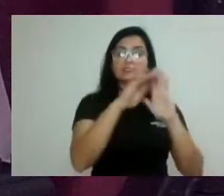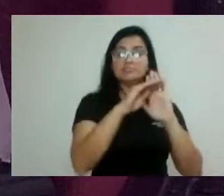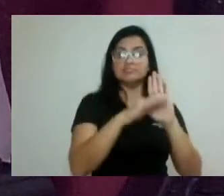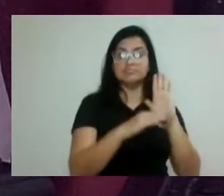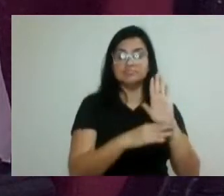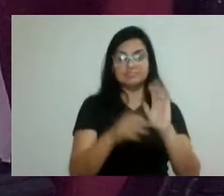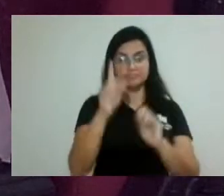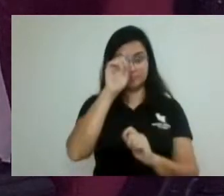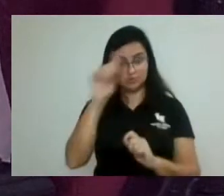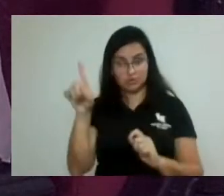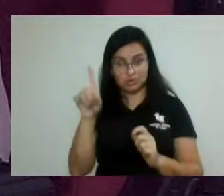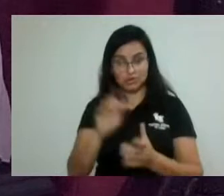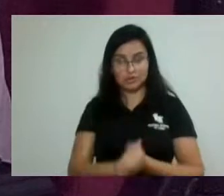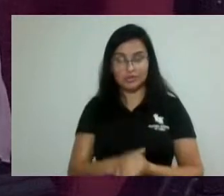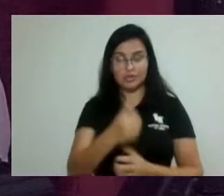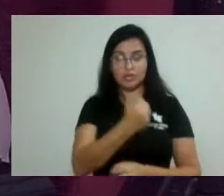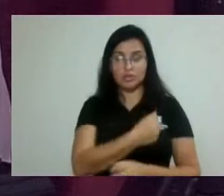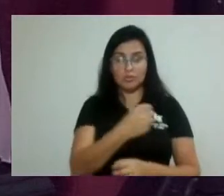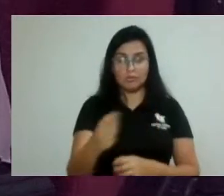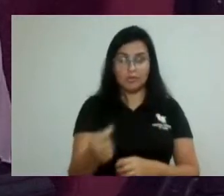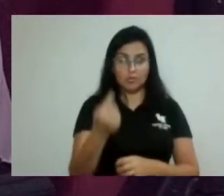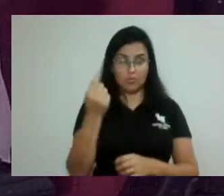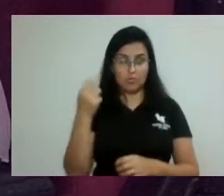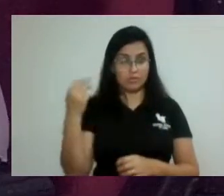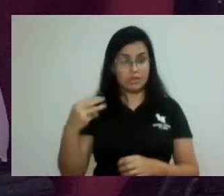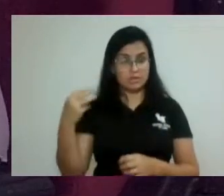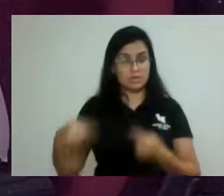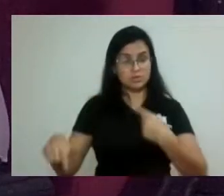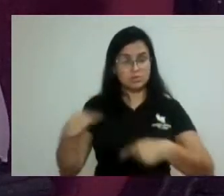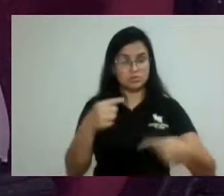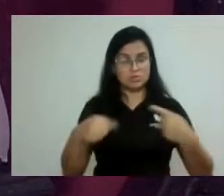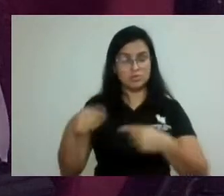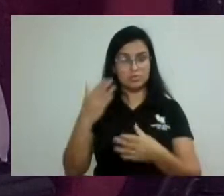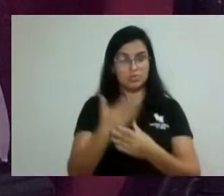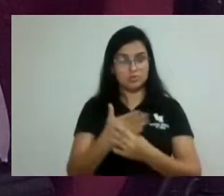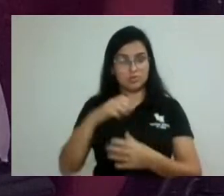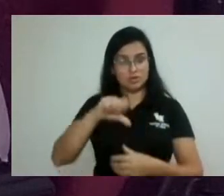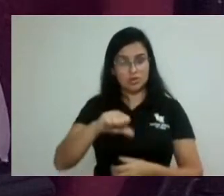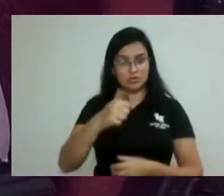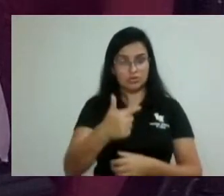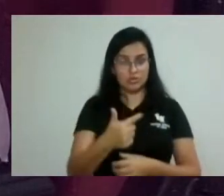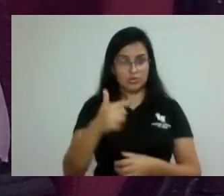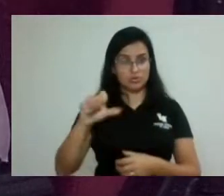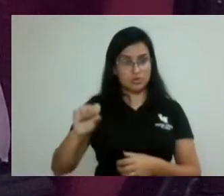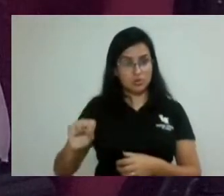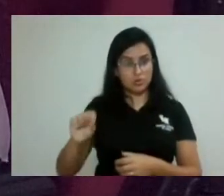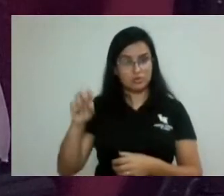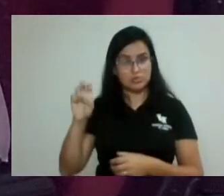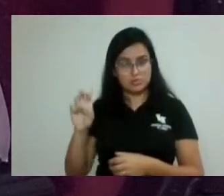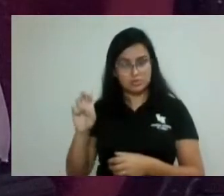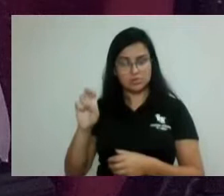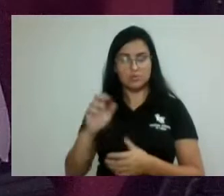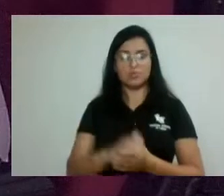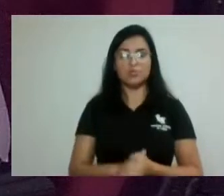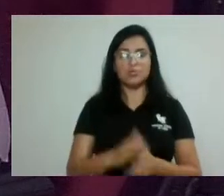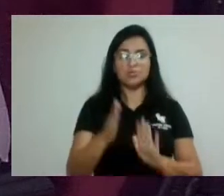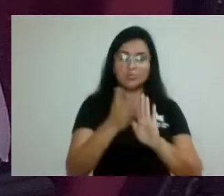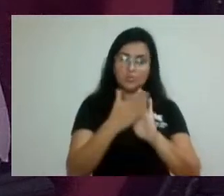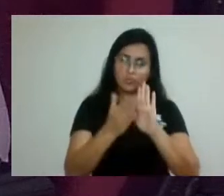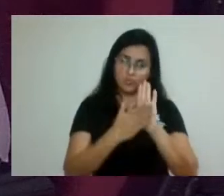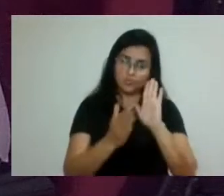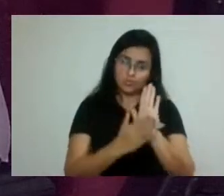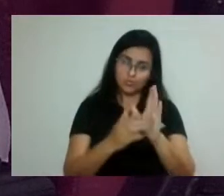Número 1, terceira discussão, processo 9285, 2021, expõe sobre a ampliação do acesso ao